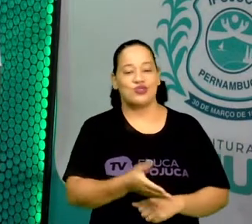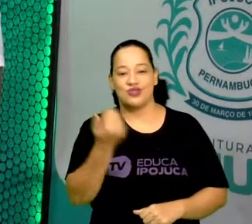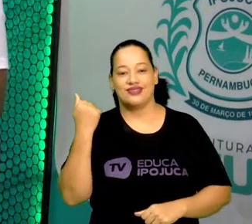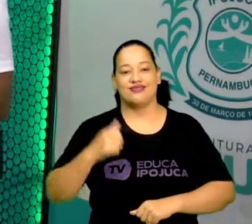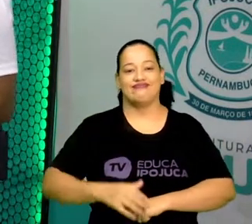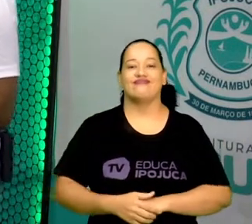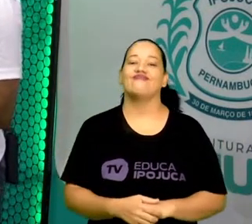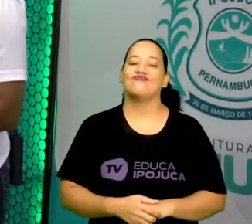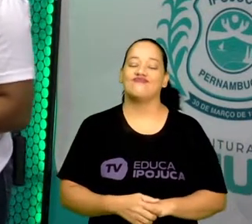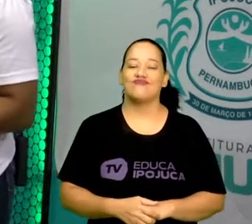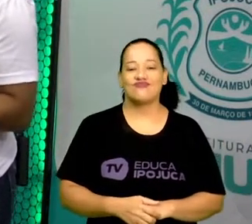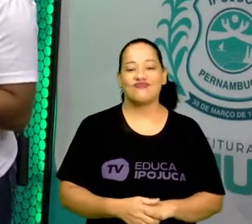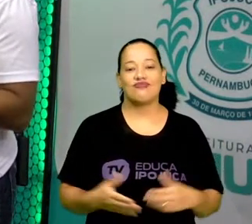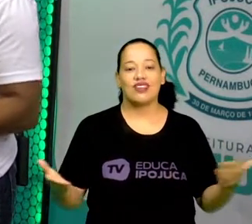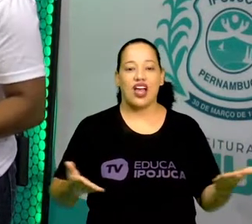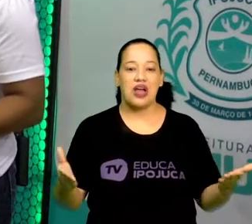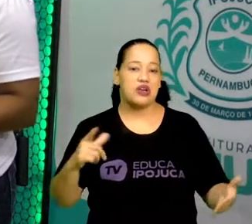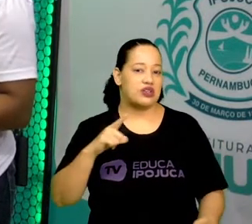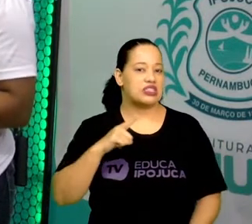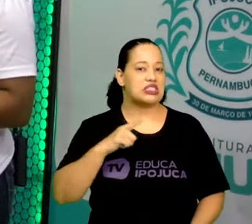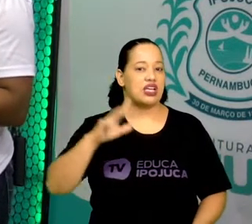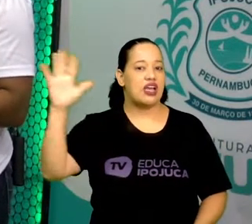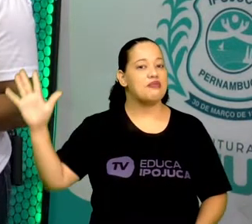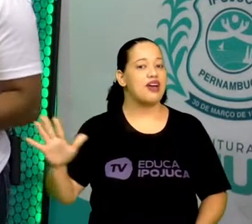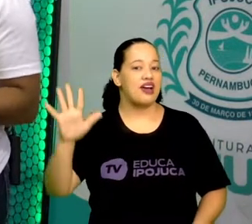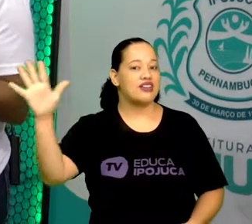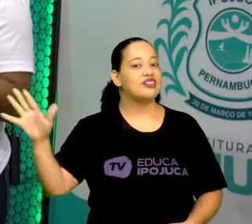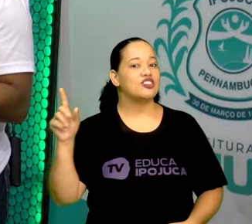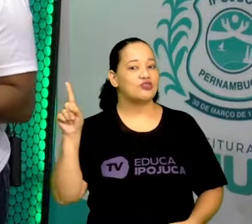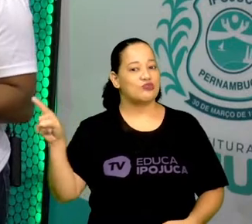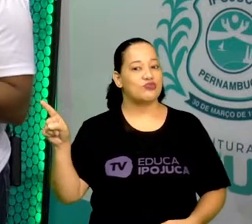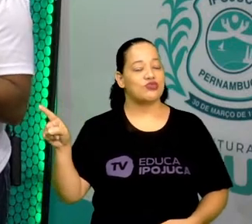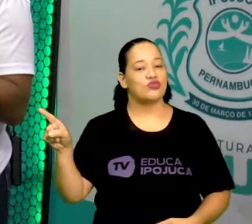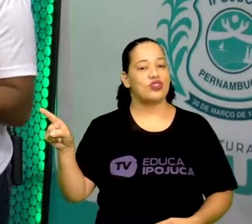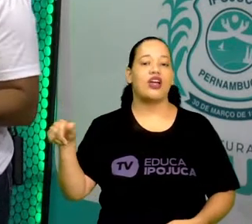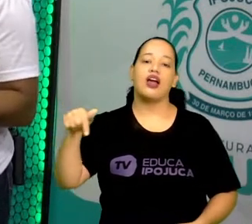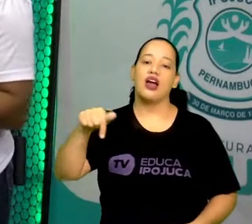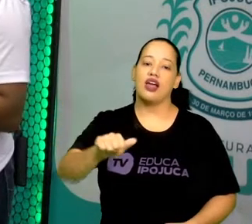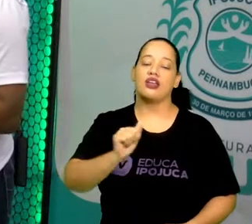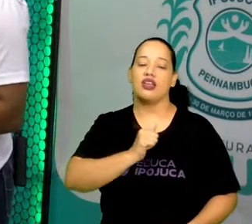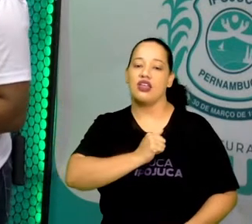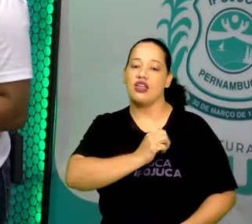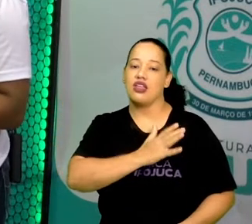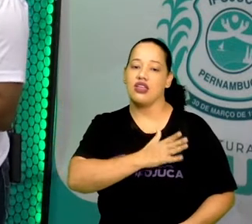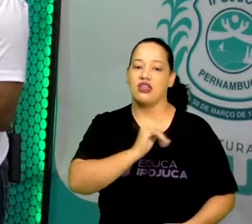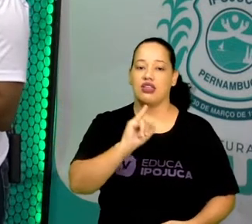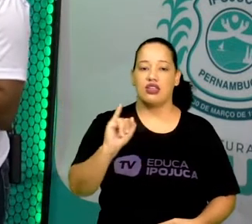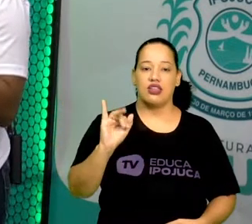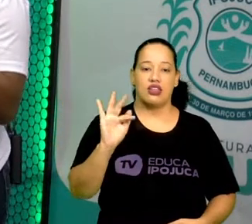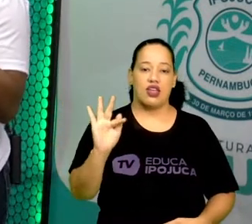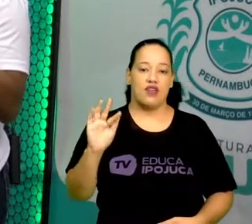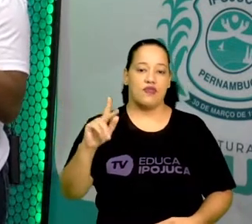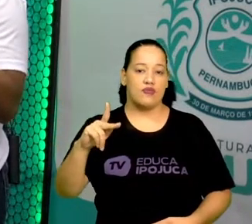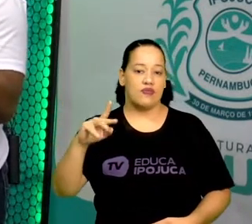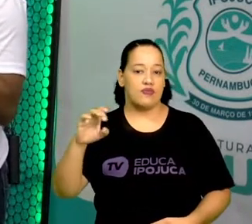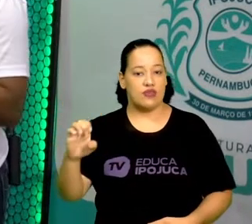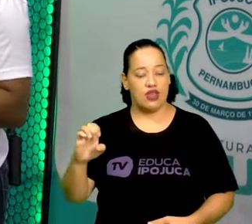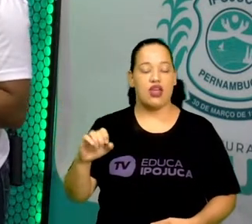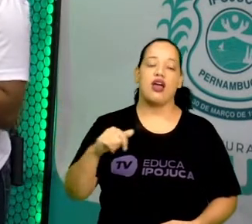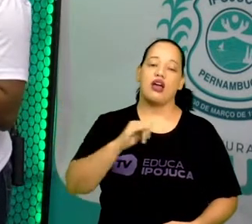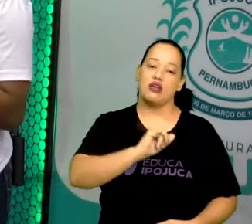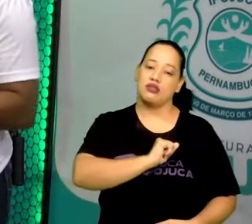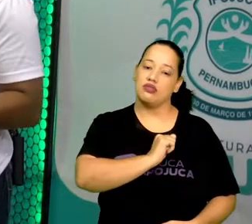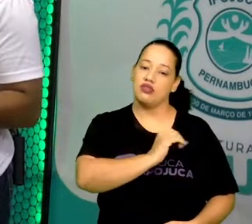lá. Agora aqui eu tenho a imagem do campus de Ipujuca, do Instituto Federal. E a foto